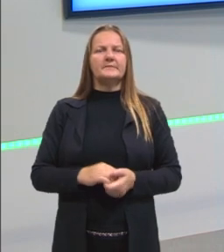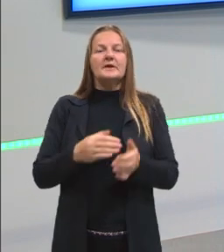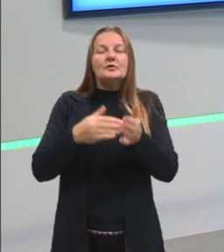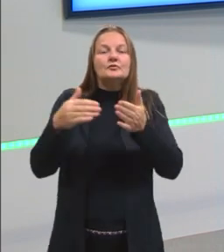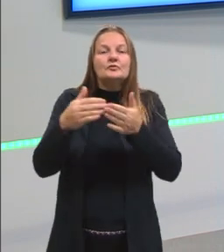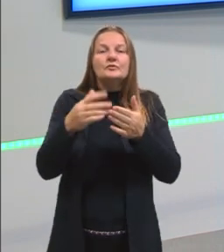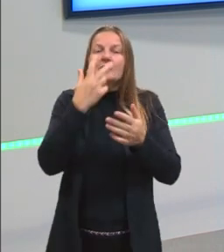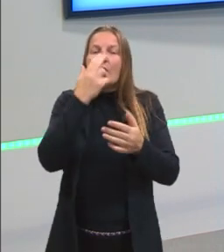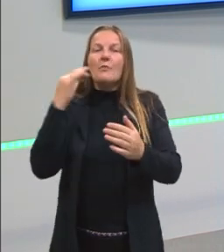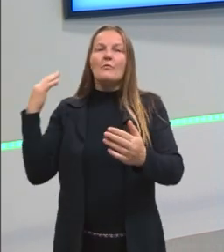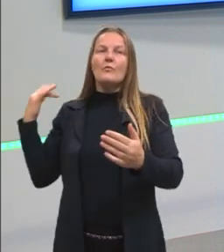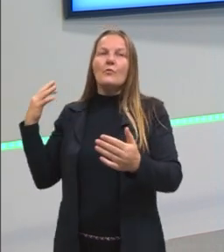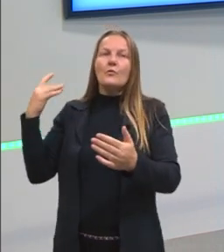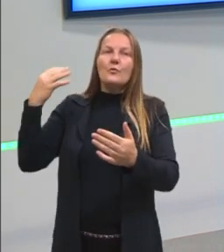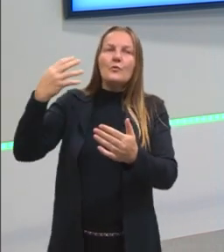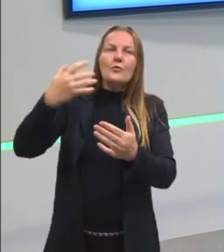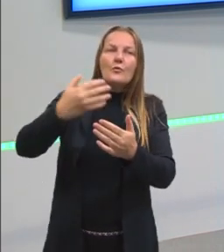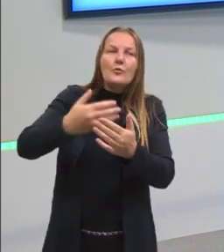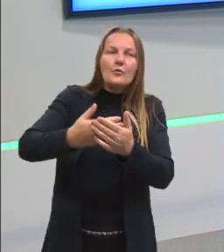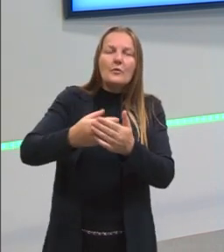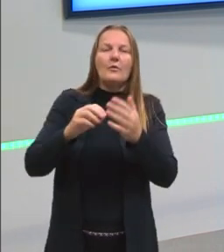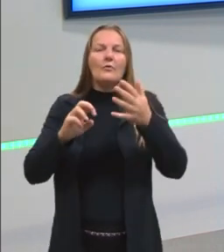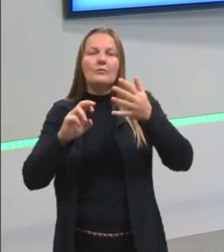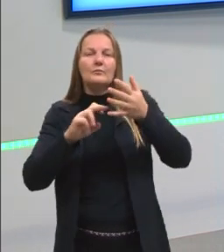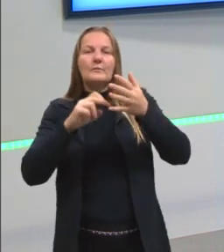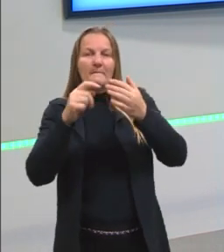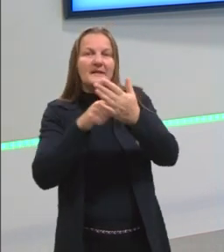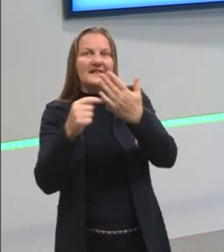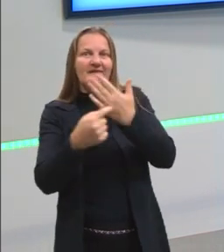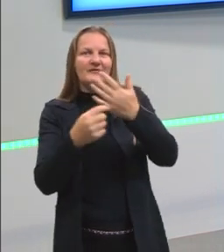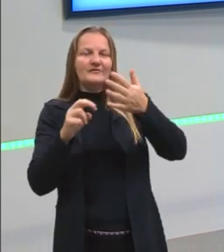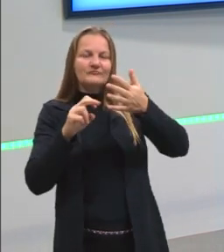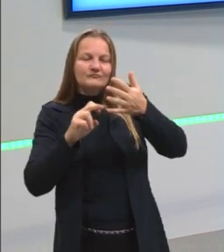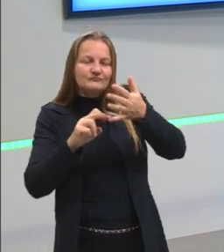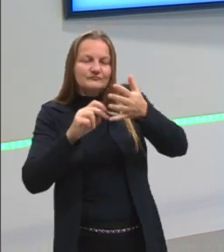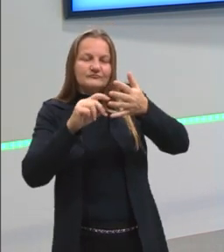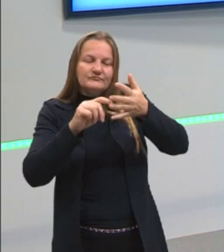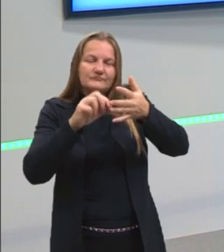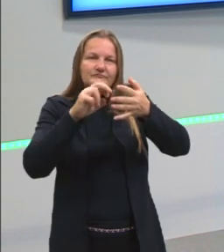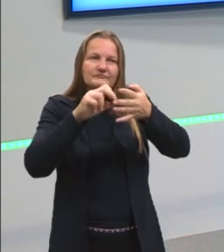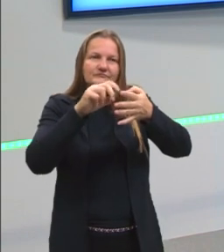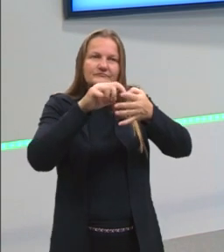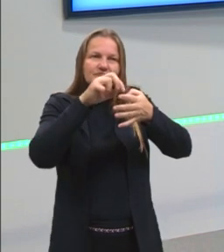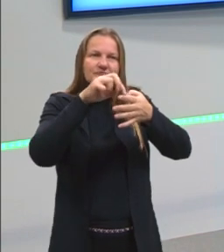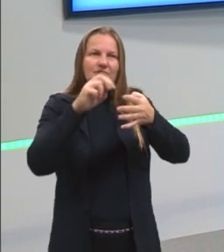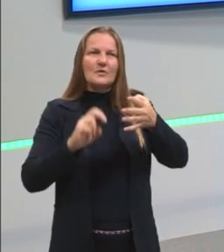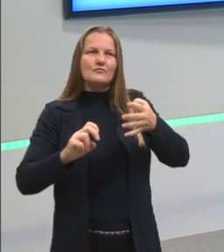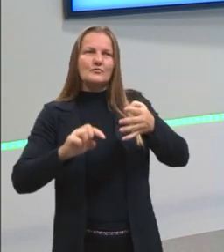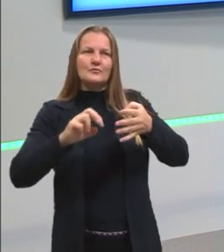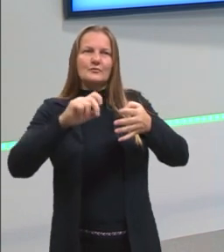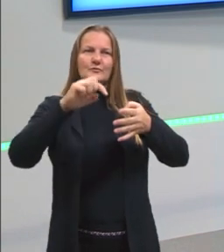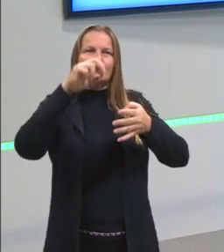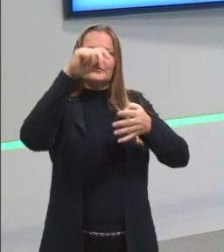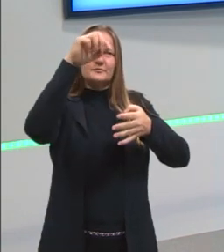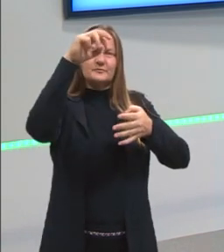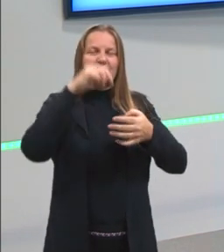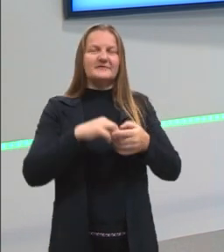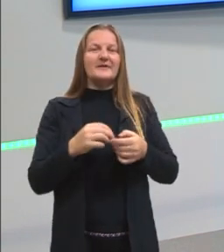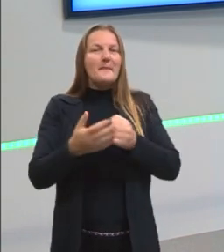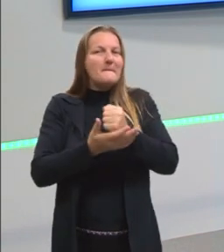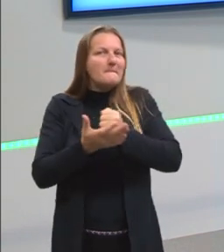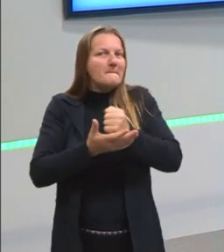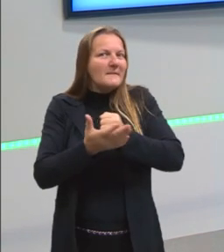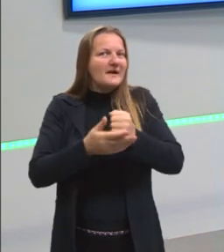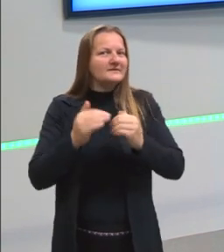fazendo aqui é como se a gente estivesse subindo uma escada. A gente começou lá embaixo, a gente começou explicando o básico e a gente está aí